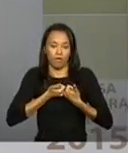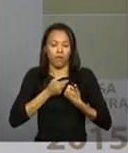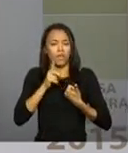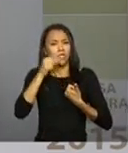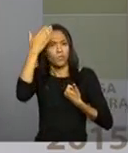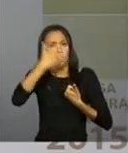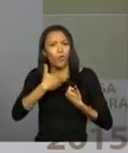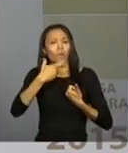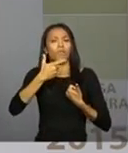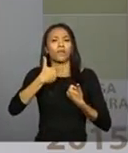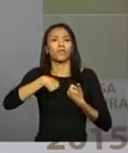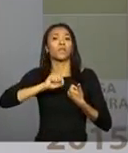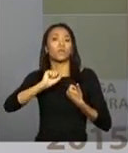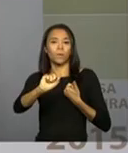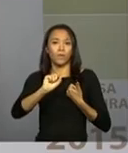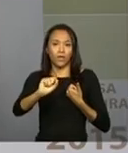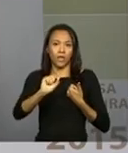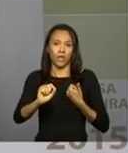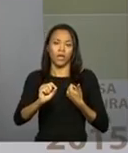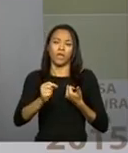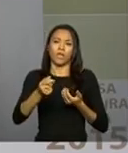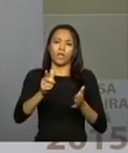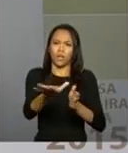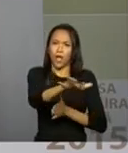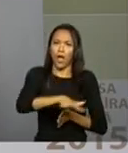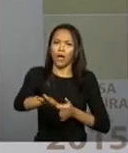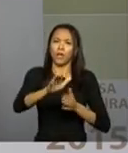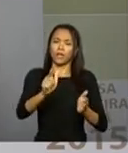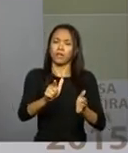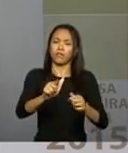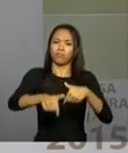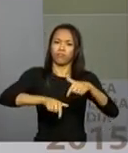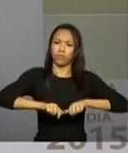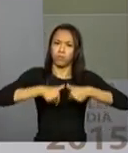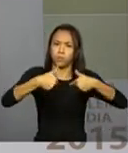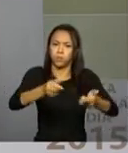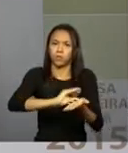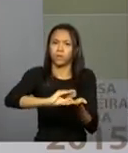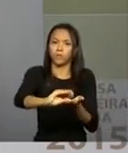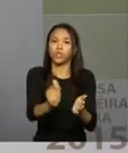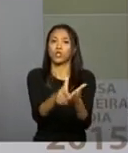mostra que os investimentos em jornalismo e investimentos em